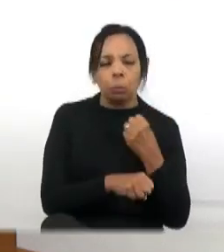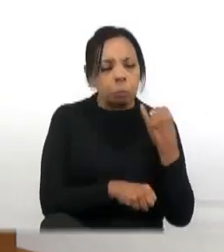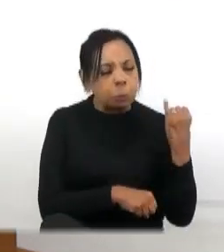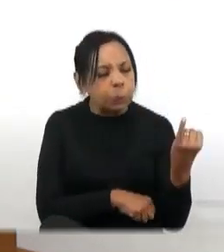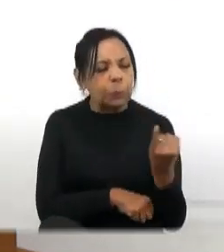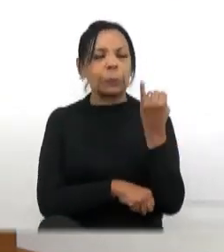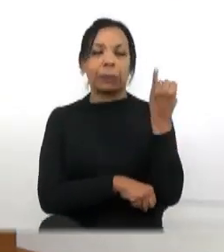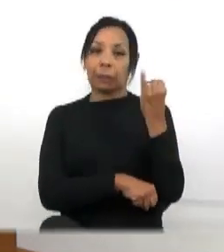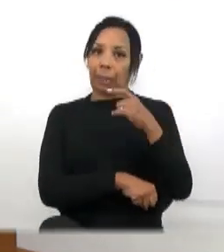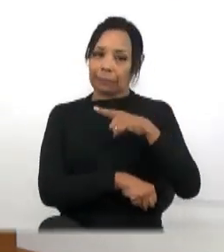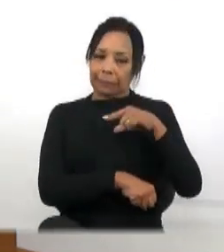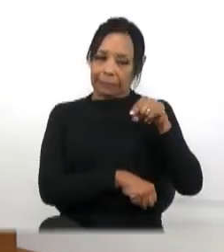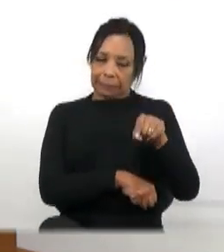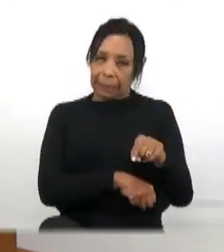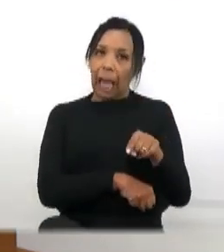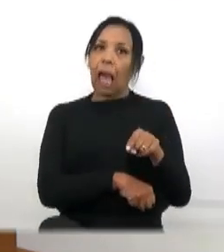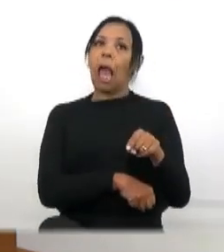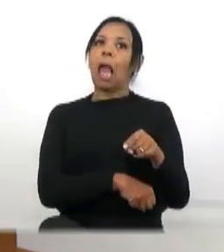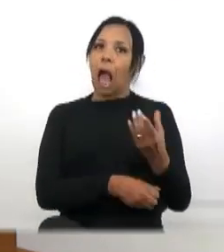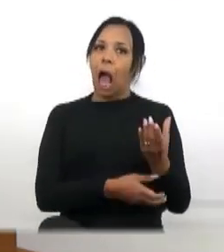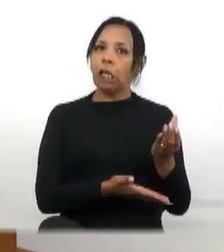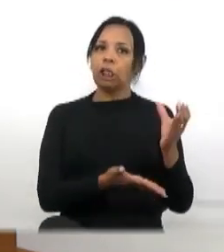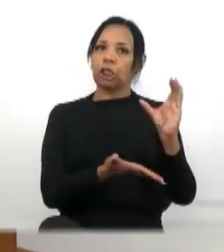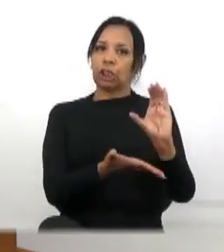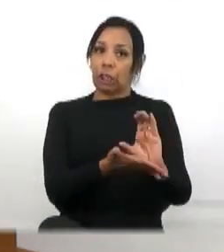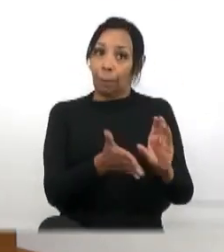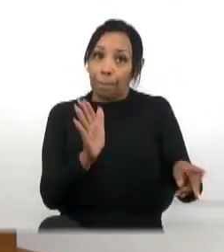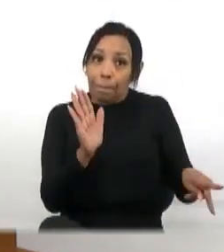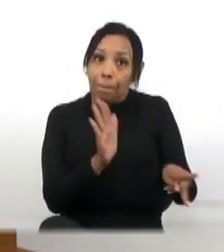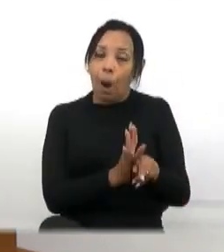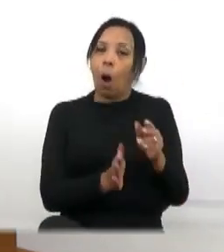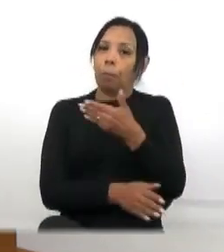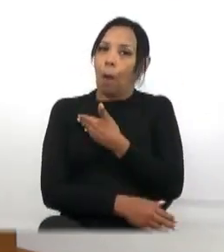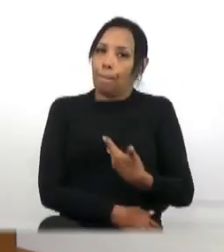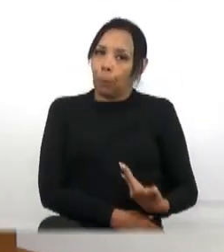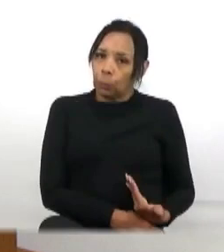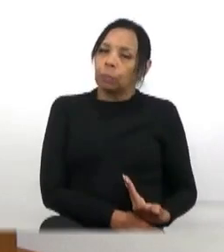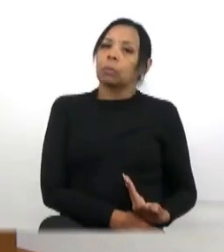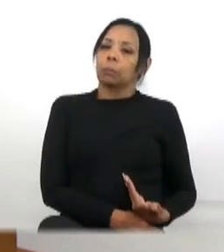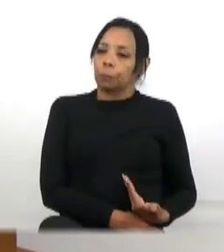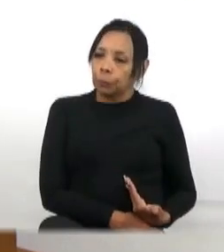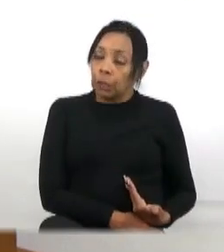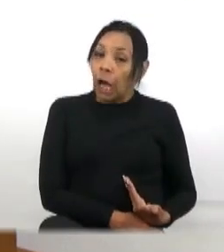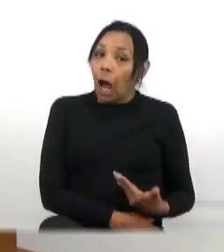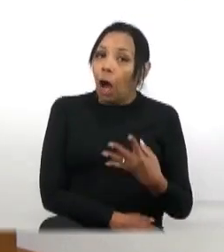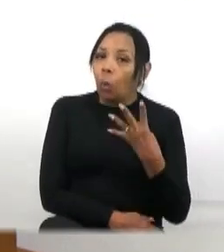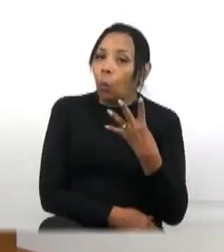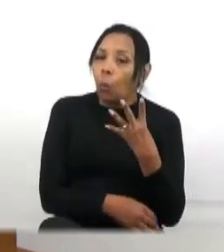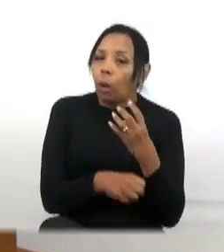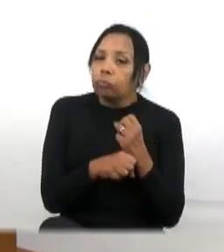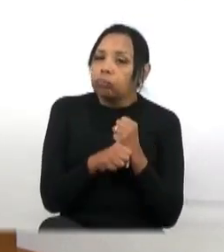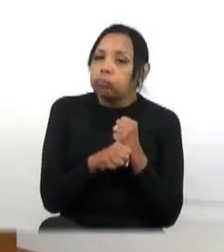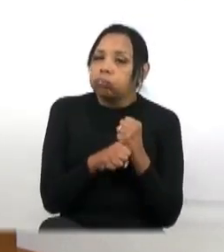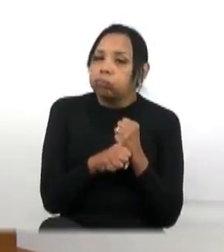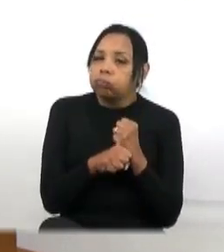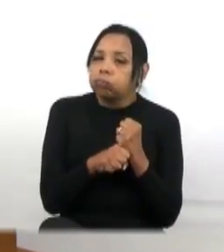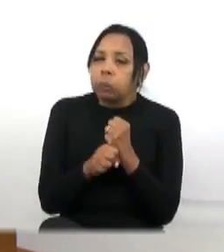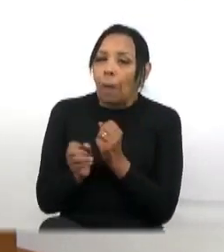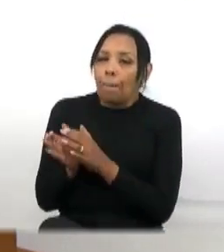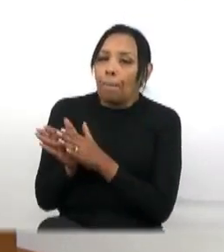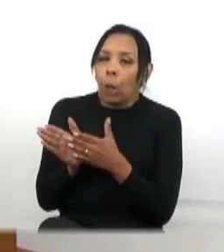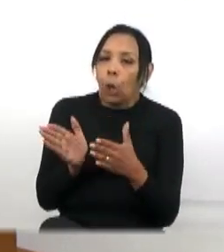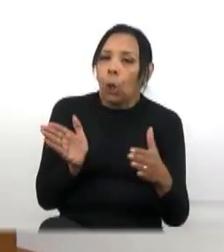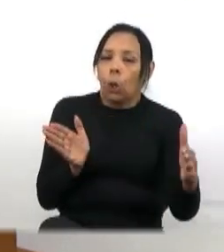dinheiro público, que é uma coisa que a gente tem que levar a sério. Eu sei que já fazem quatro anos, quase quatro anos